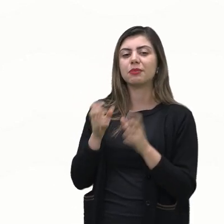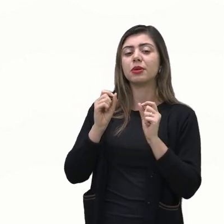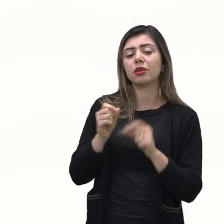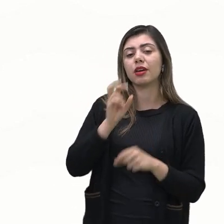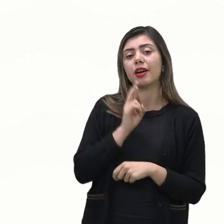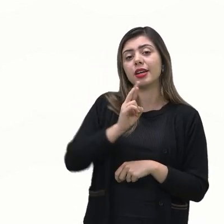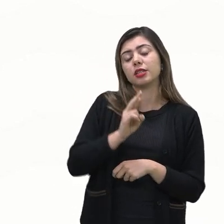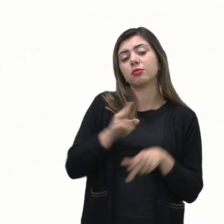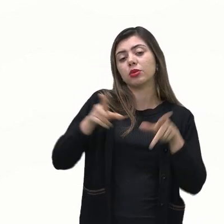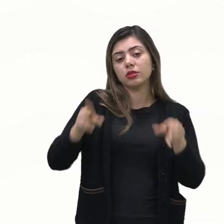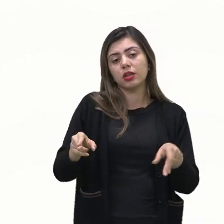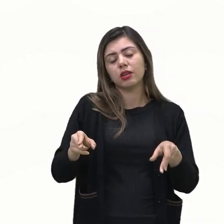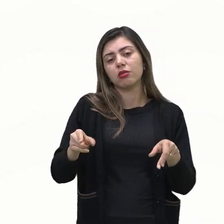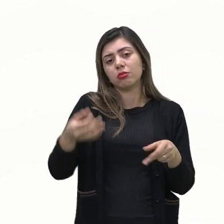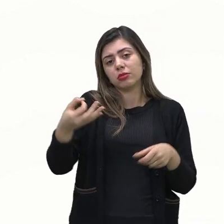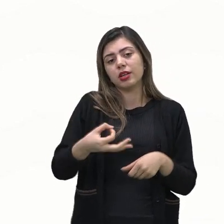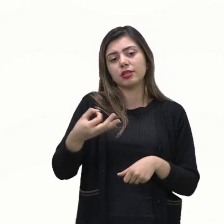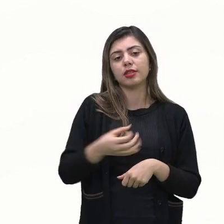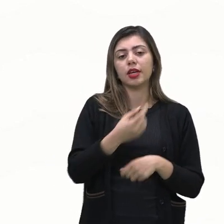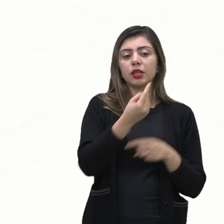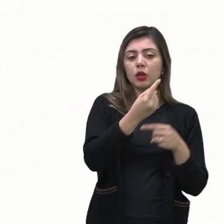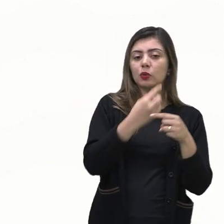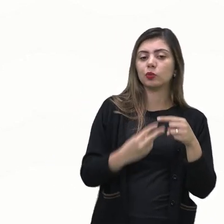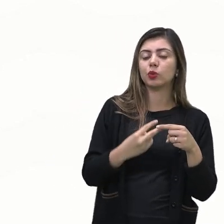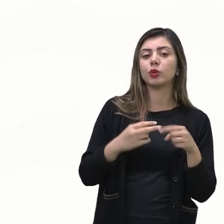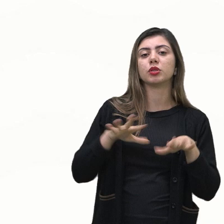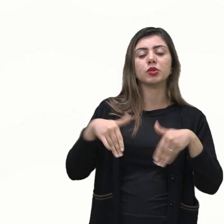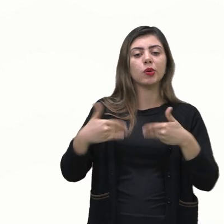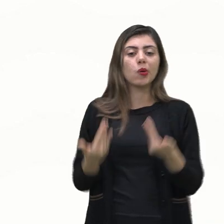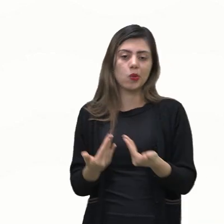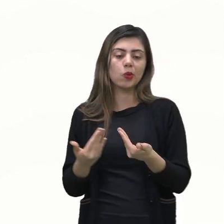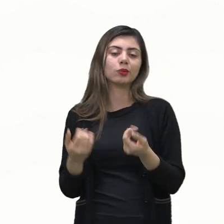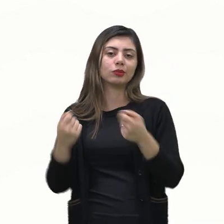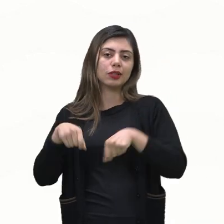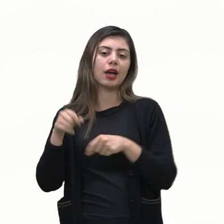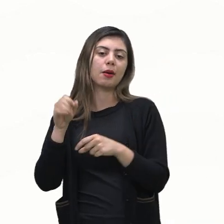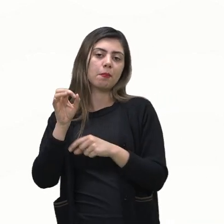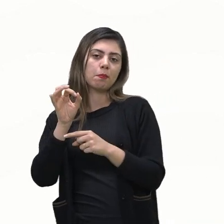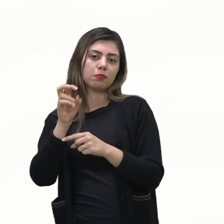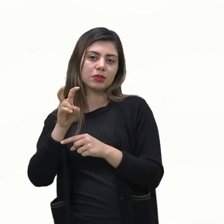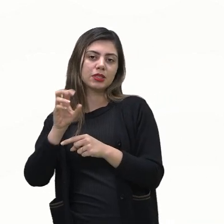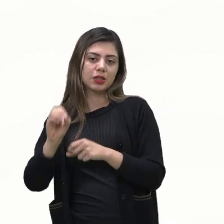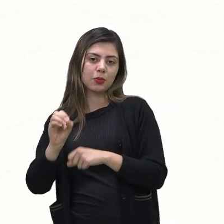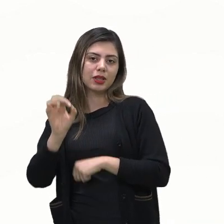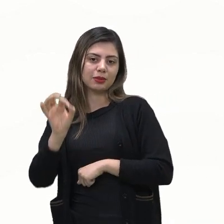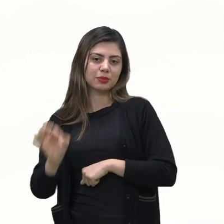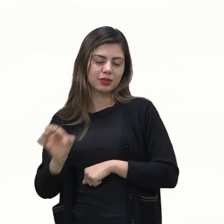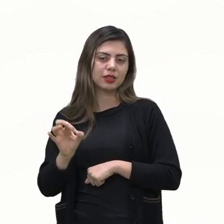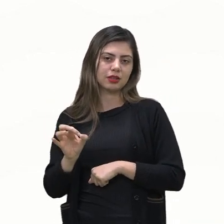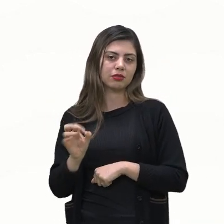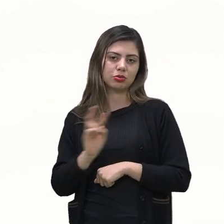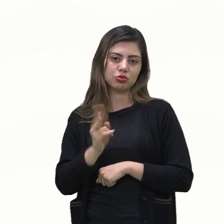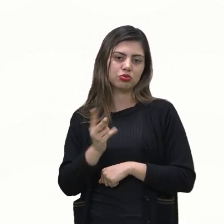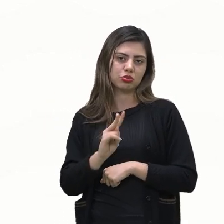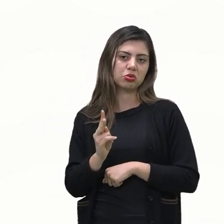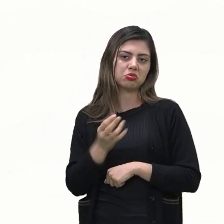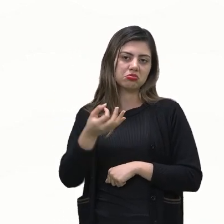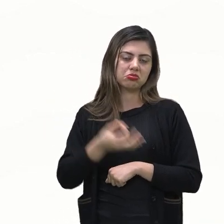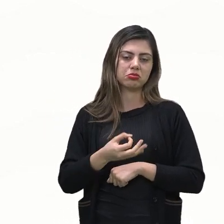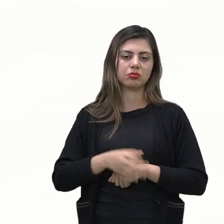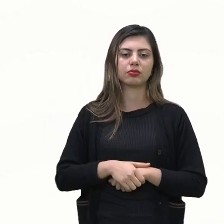resposta pode ser em forma de fração ou ainda em forma de porcentagem tá bom